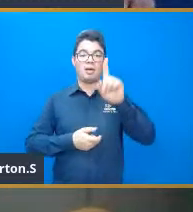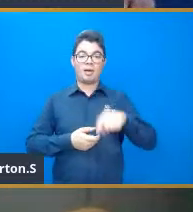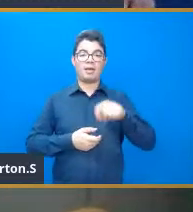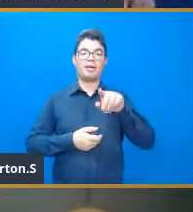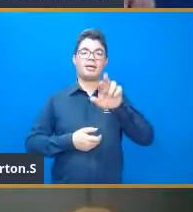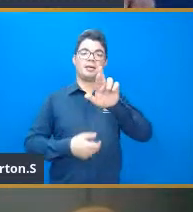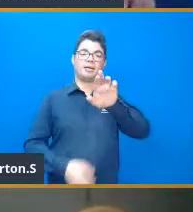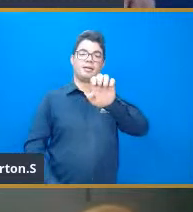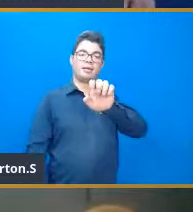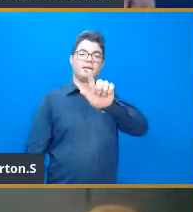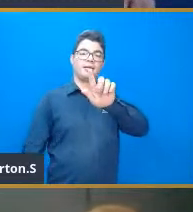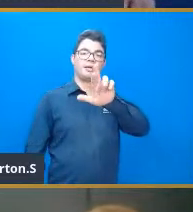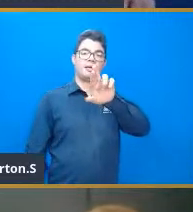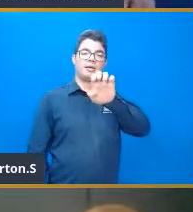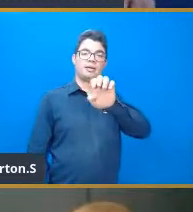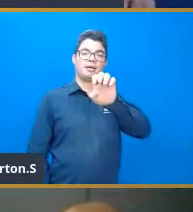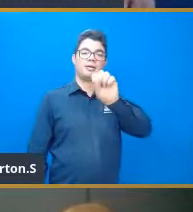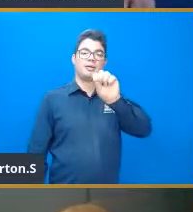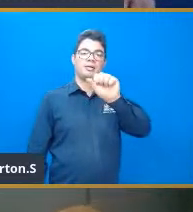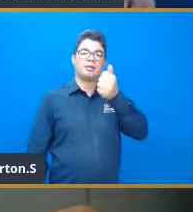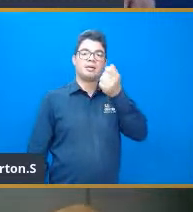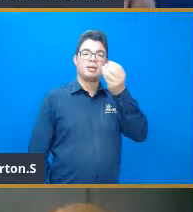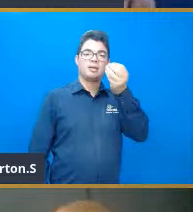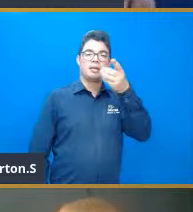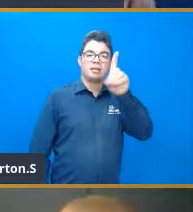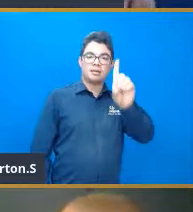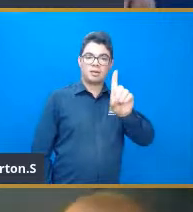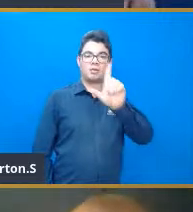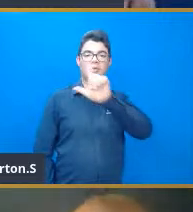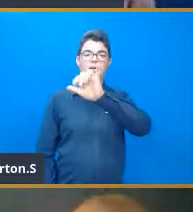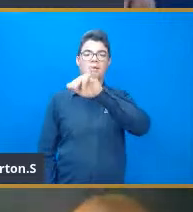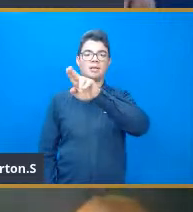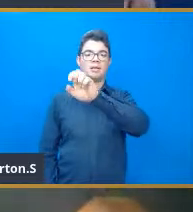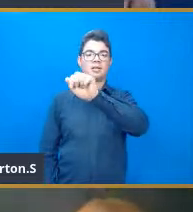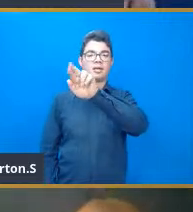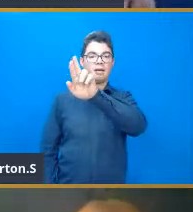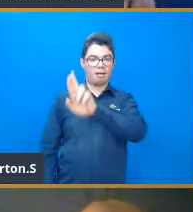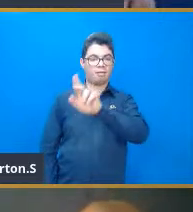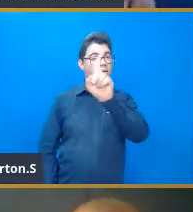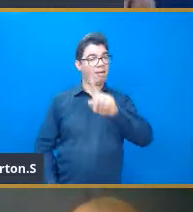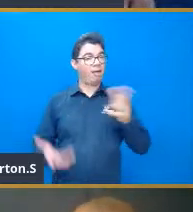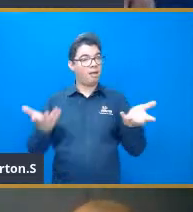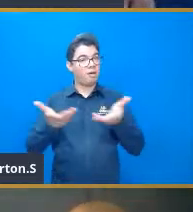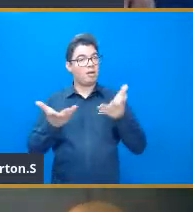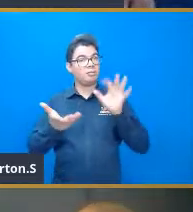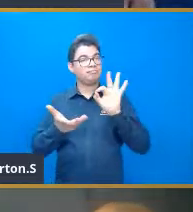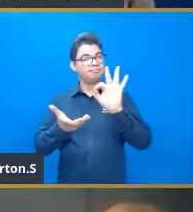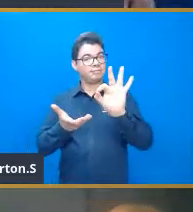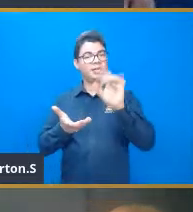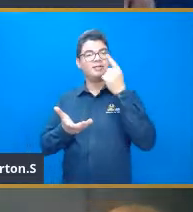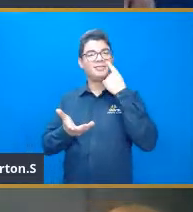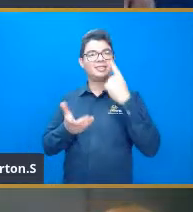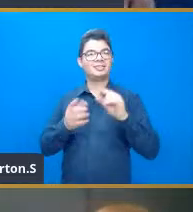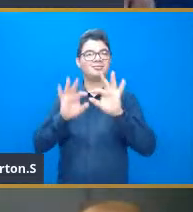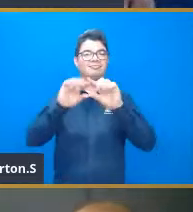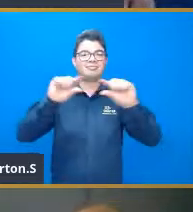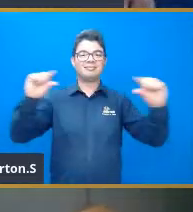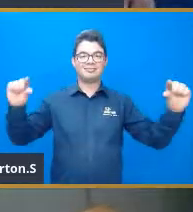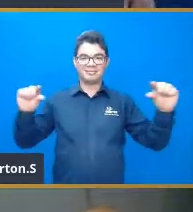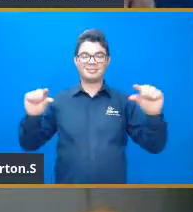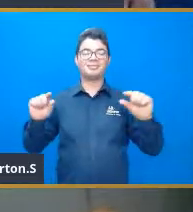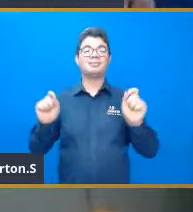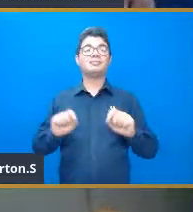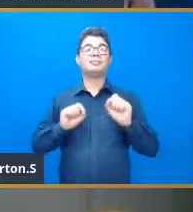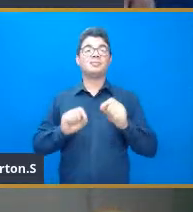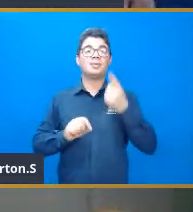linear, né? Não é exponencial. Eu ia falar agora, só faltava botar exponencial nesse slide, né? Não, mas está aqui certinho. Regressão linear, aí